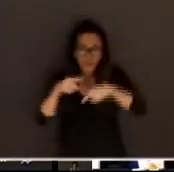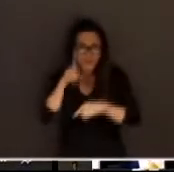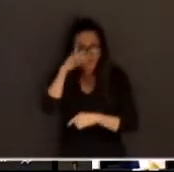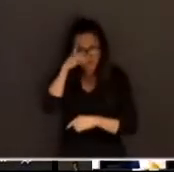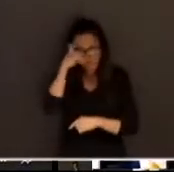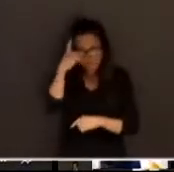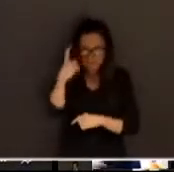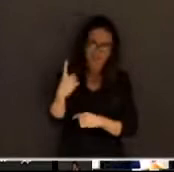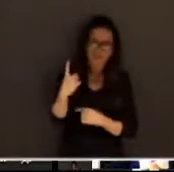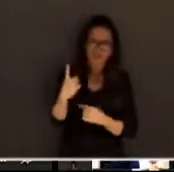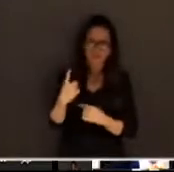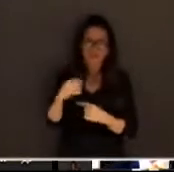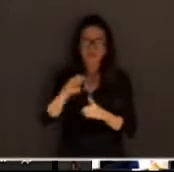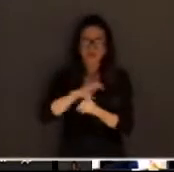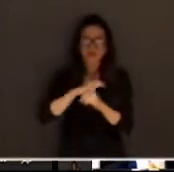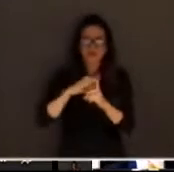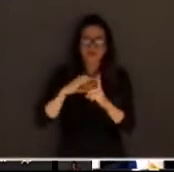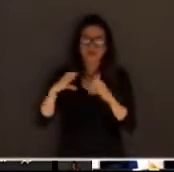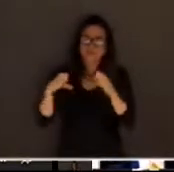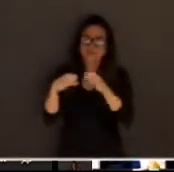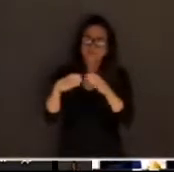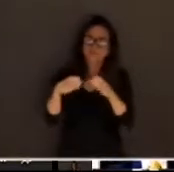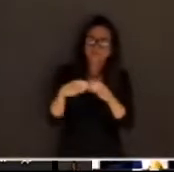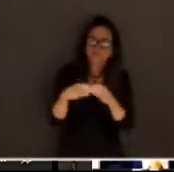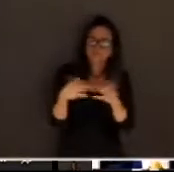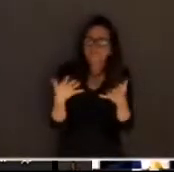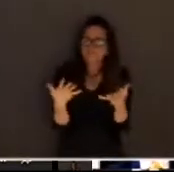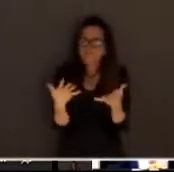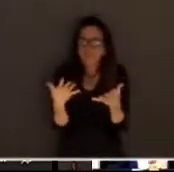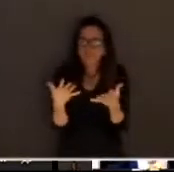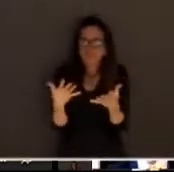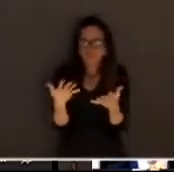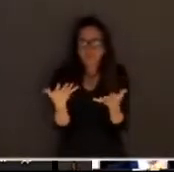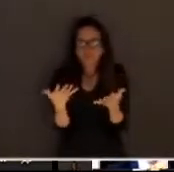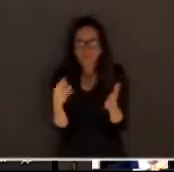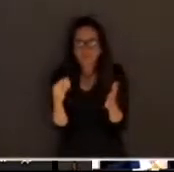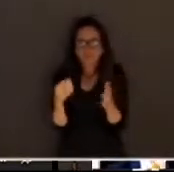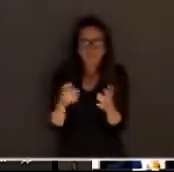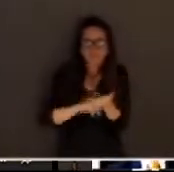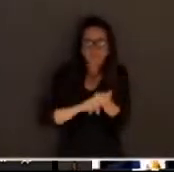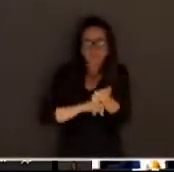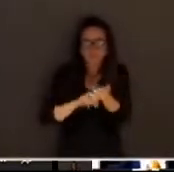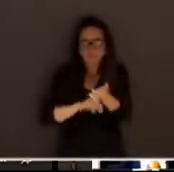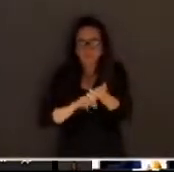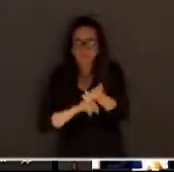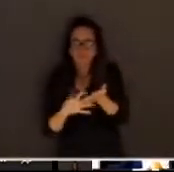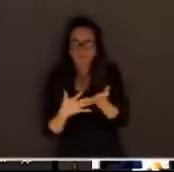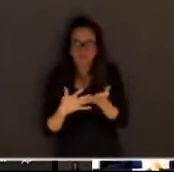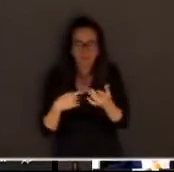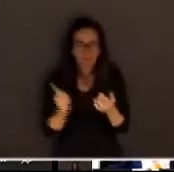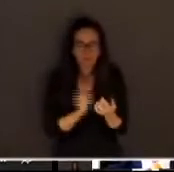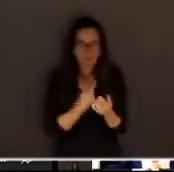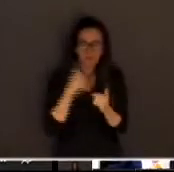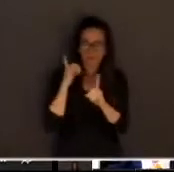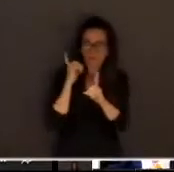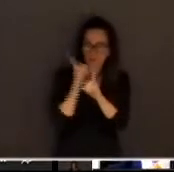da comunidade muitas das vezes indignada. Portanto, neste encontro